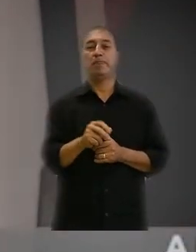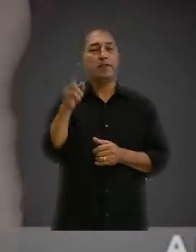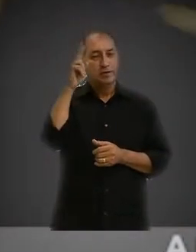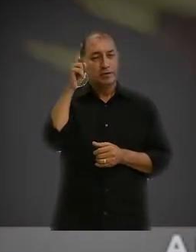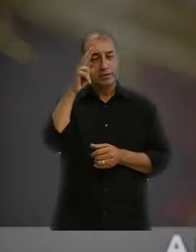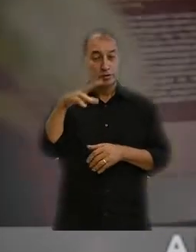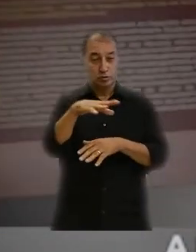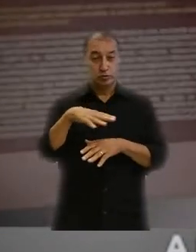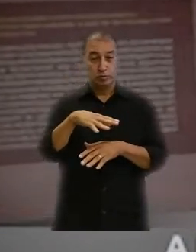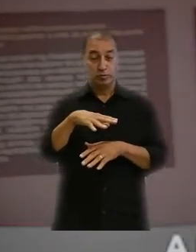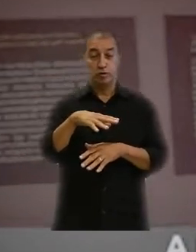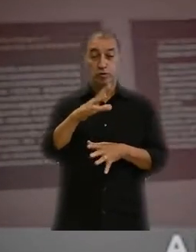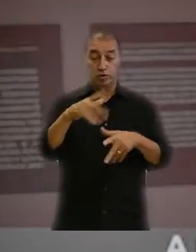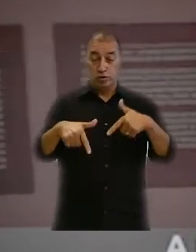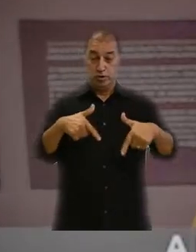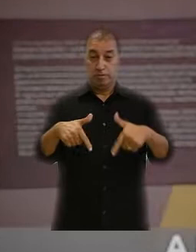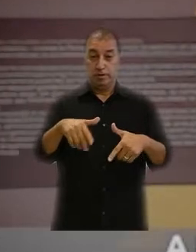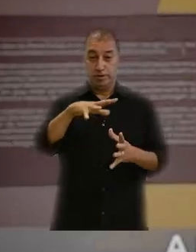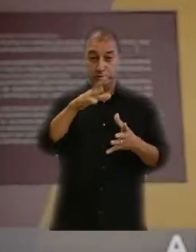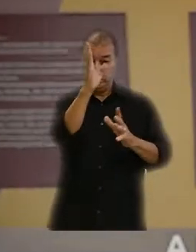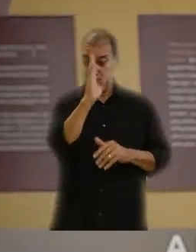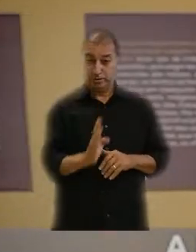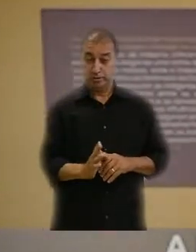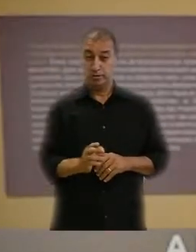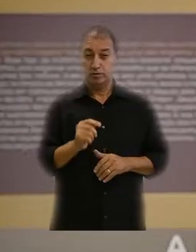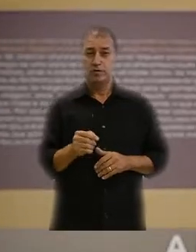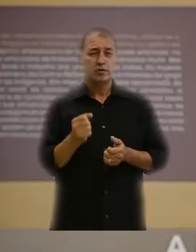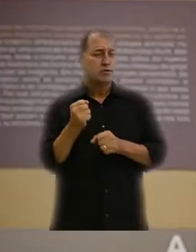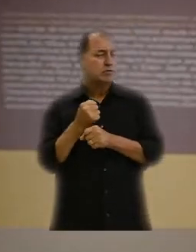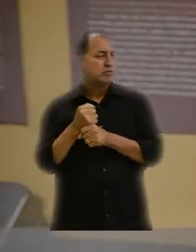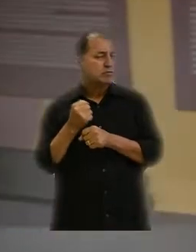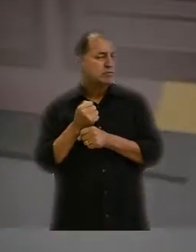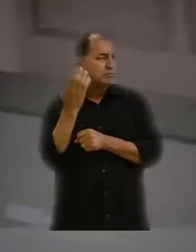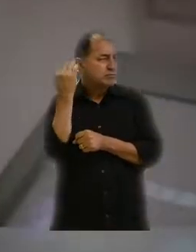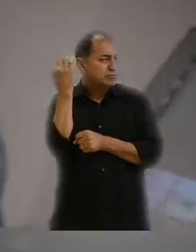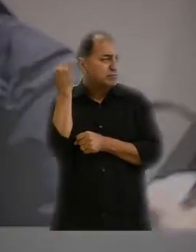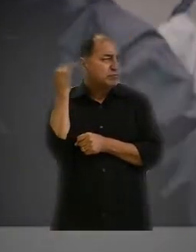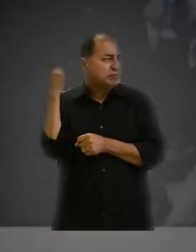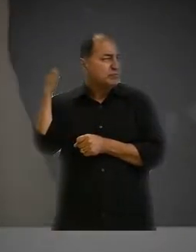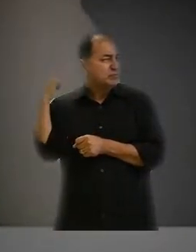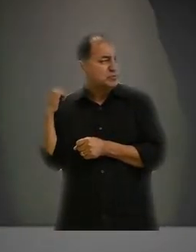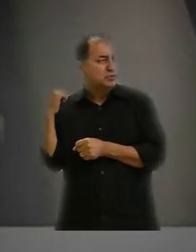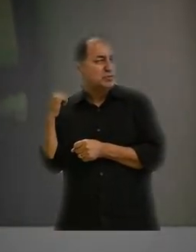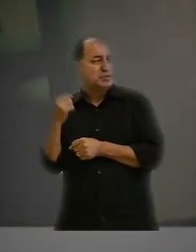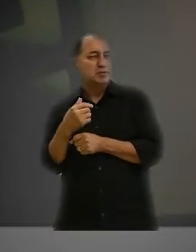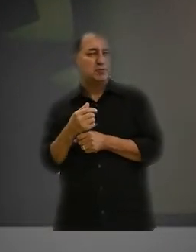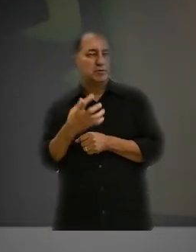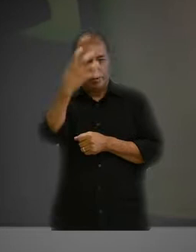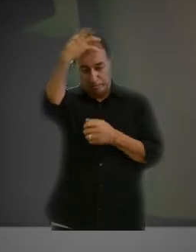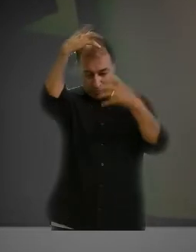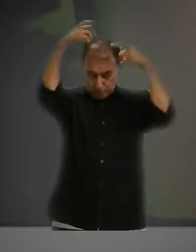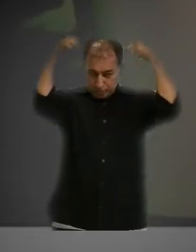A história sobre o trabalho no Brasil inicia no período paleolítico, seguido pelos períodos colonial e